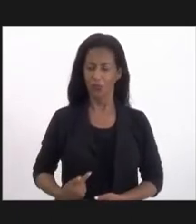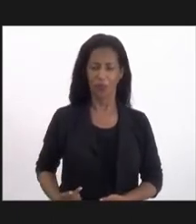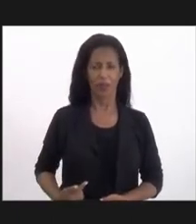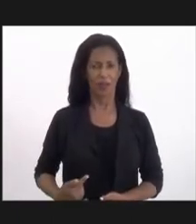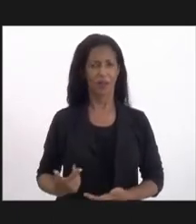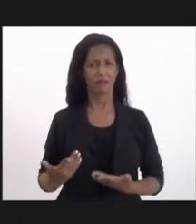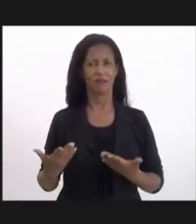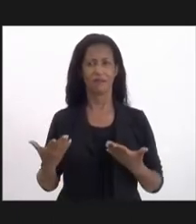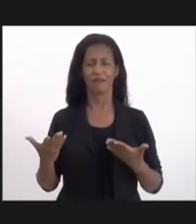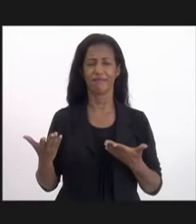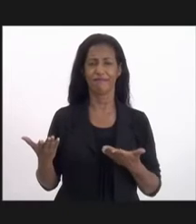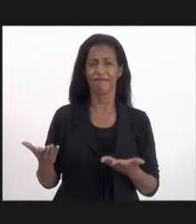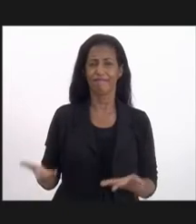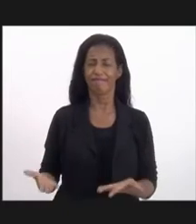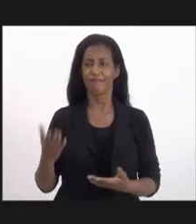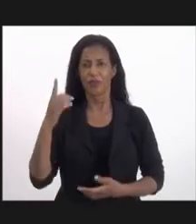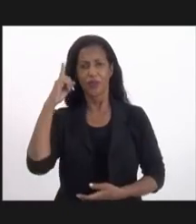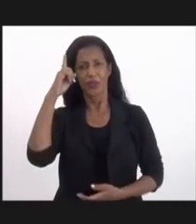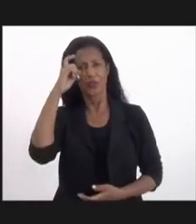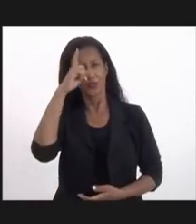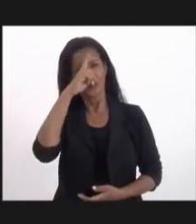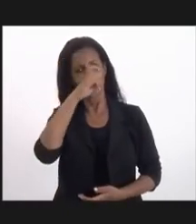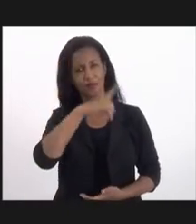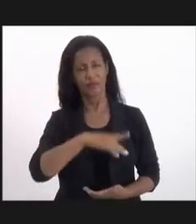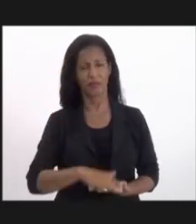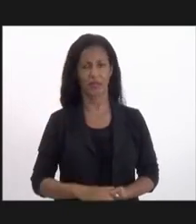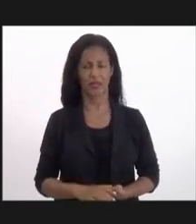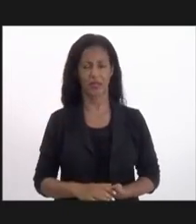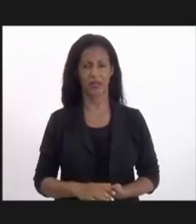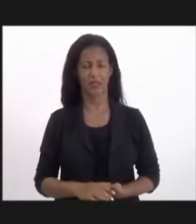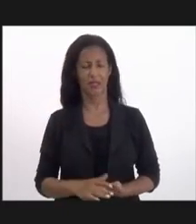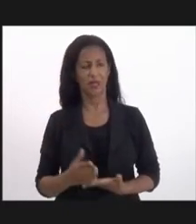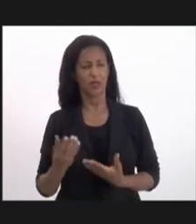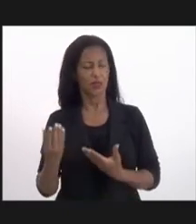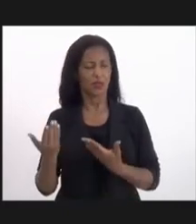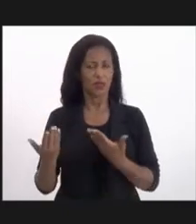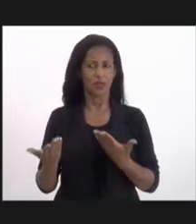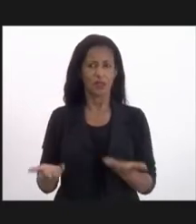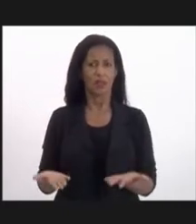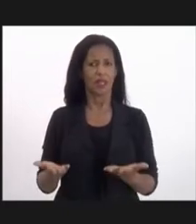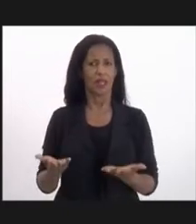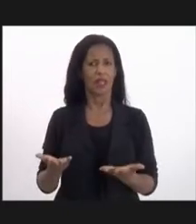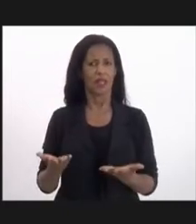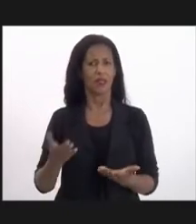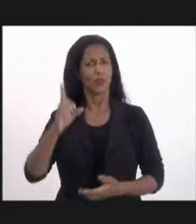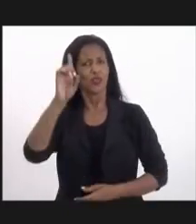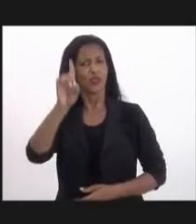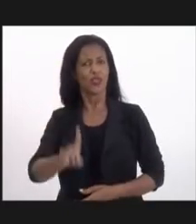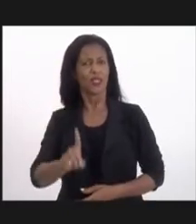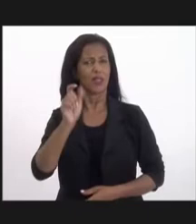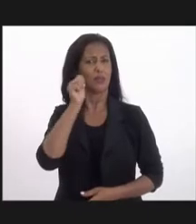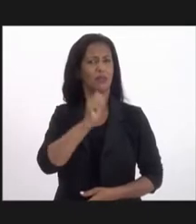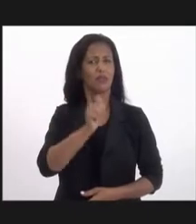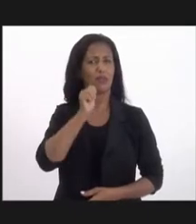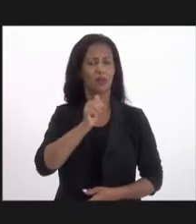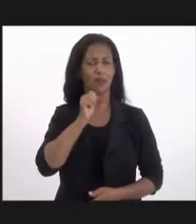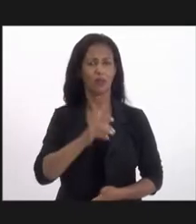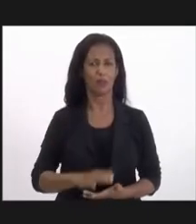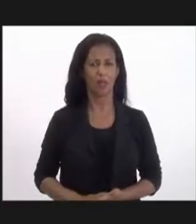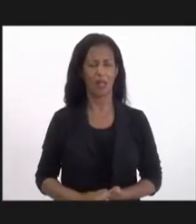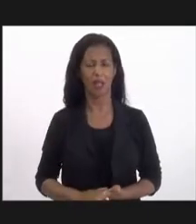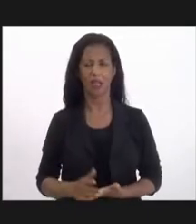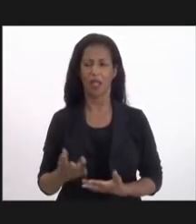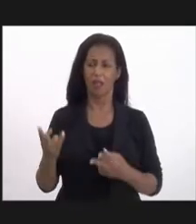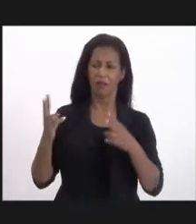difícil, né? Do ponto de vista da defesa dos direitos da mulher, do